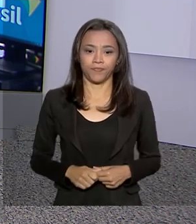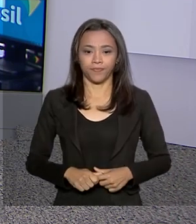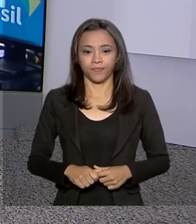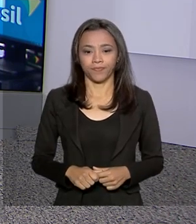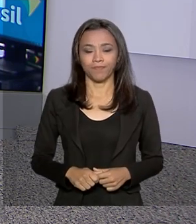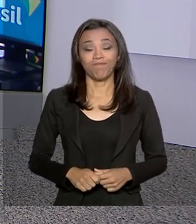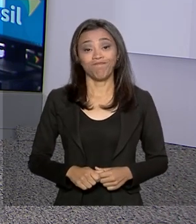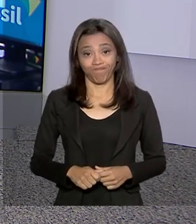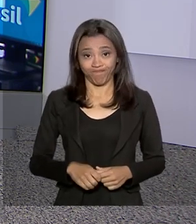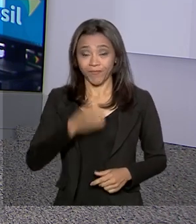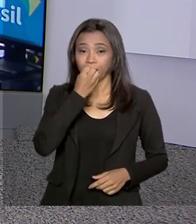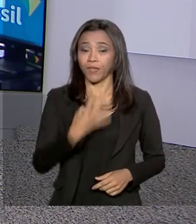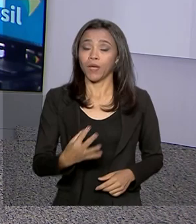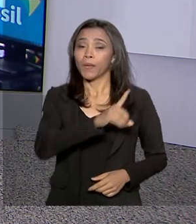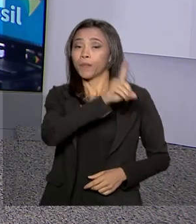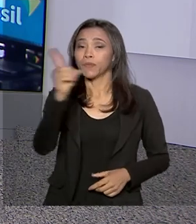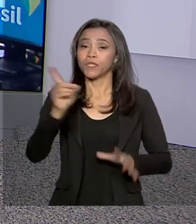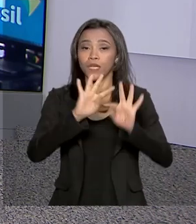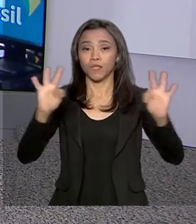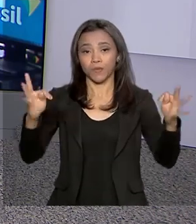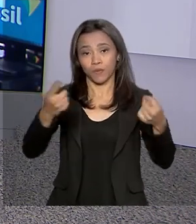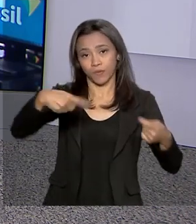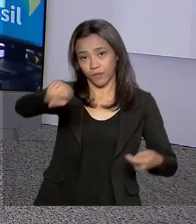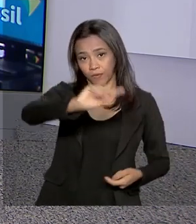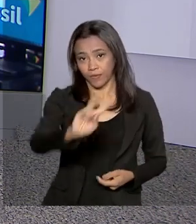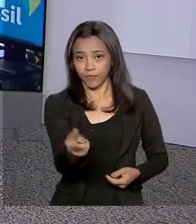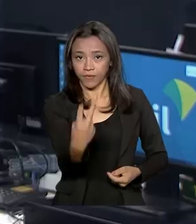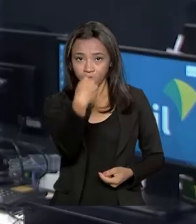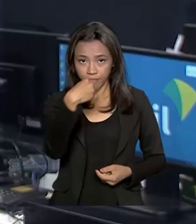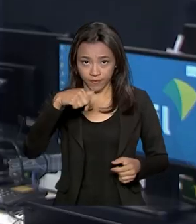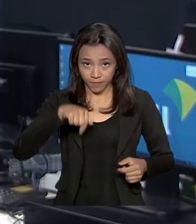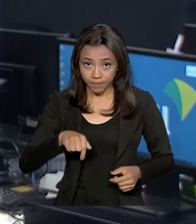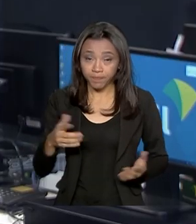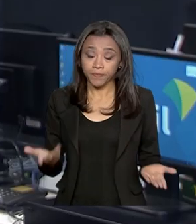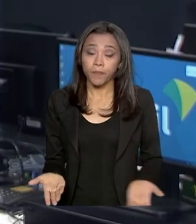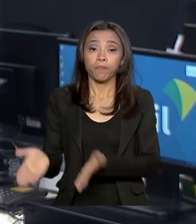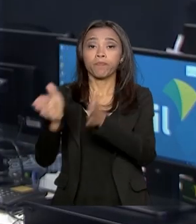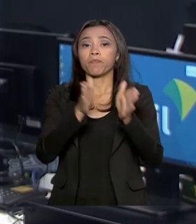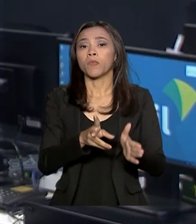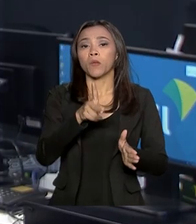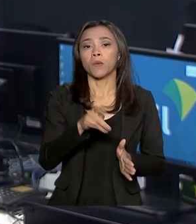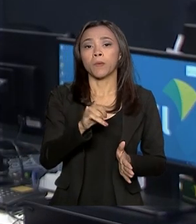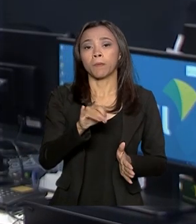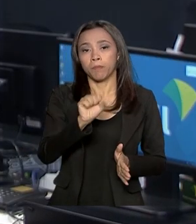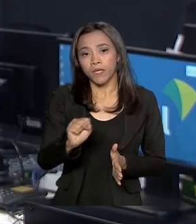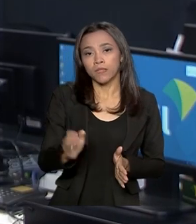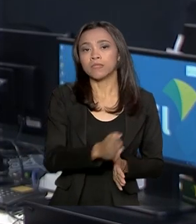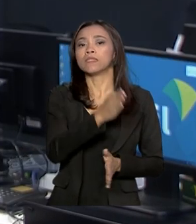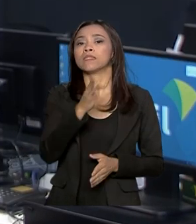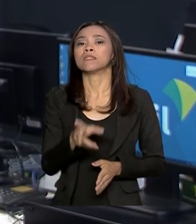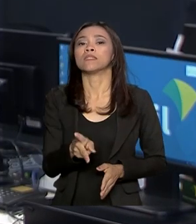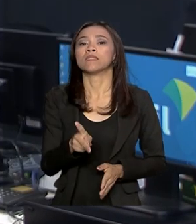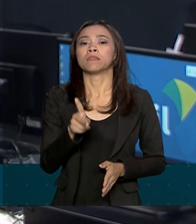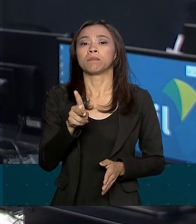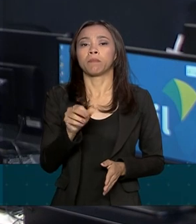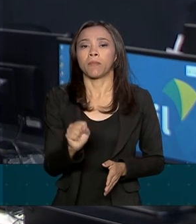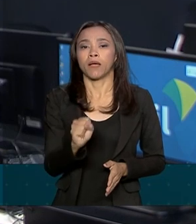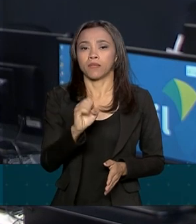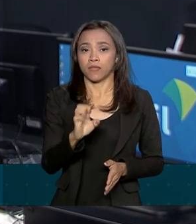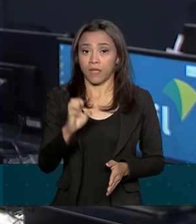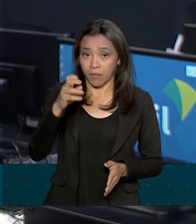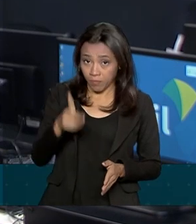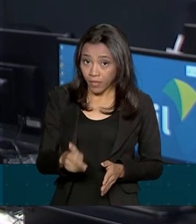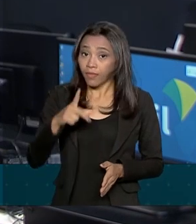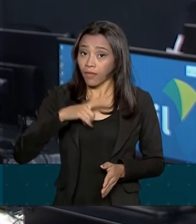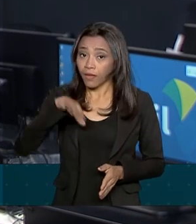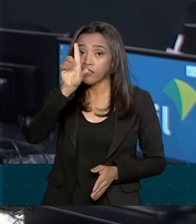Bom dia, Renata. Bom dia a todos que acompanham o Brasil em Dia. Os recursos do Pispazep ficarão disponíveis para todas as pessoas que